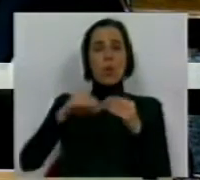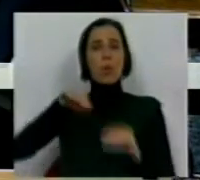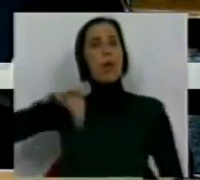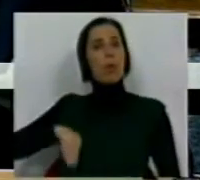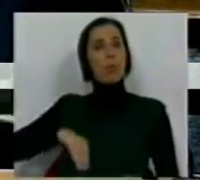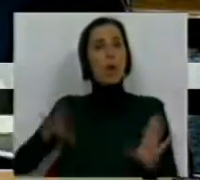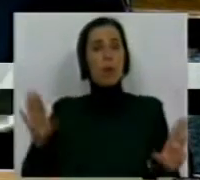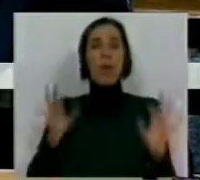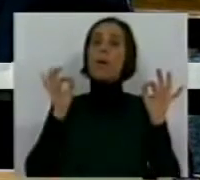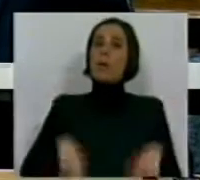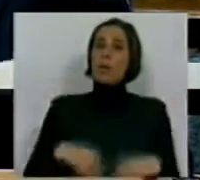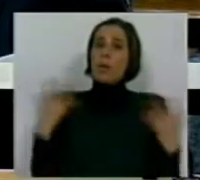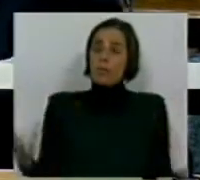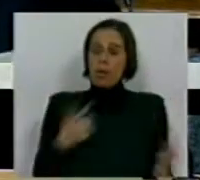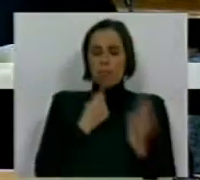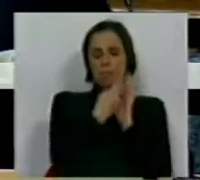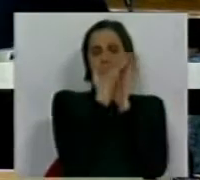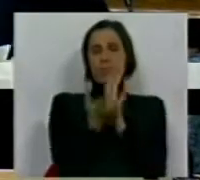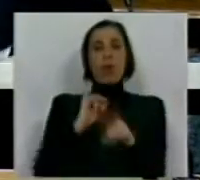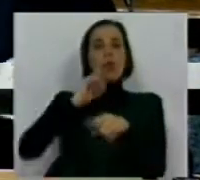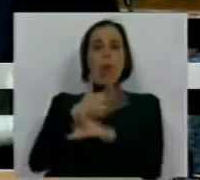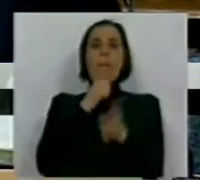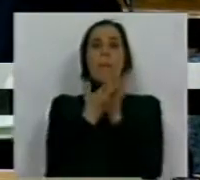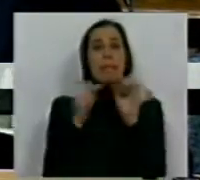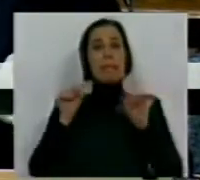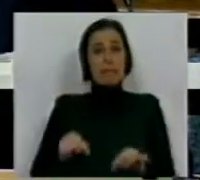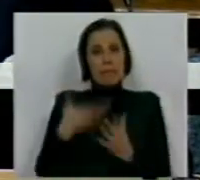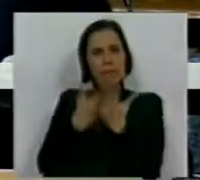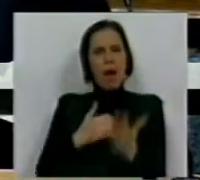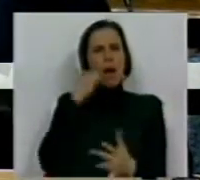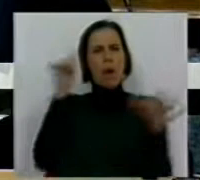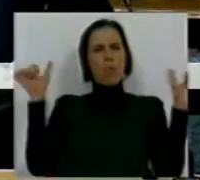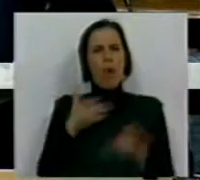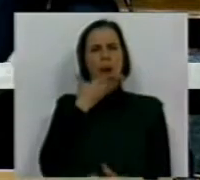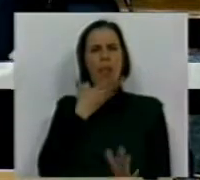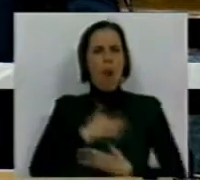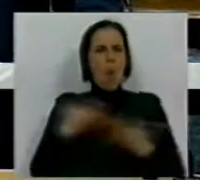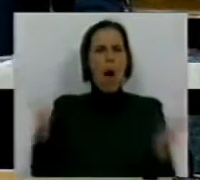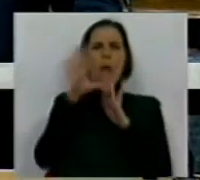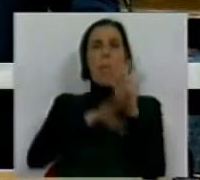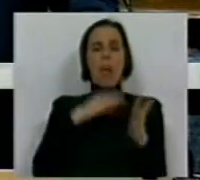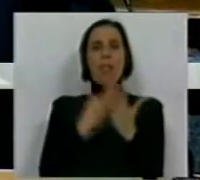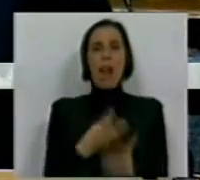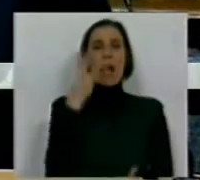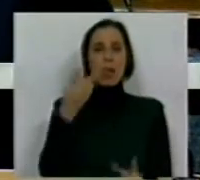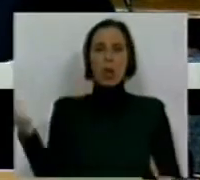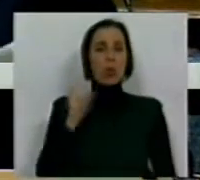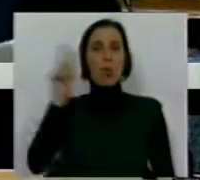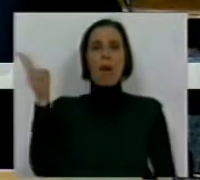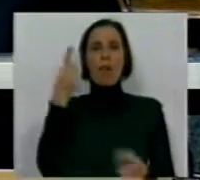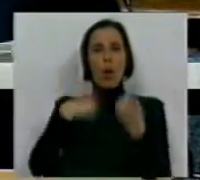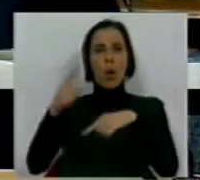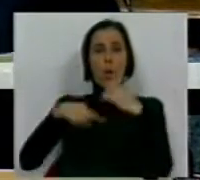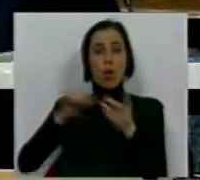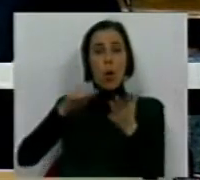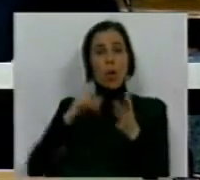remunatórios. Por fim, entre muitas outras medidas, com este diploma agrava-se a precariedade, permitindo três e não duas renovações dos